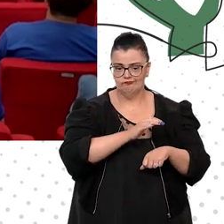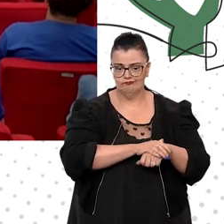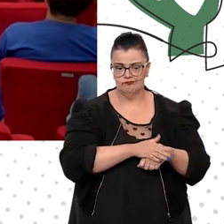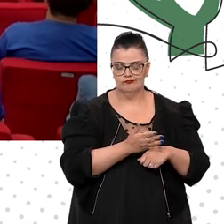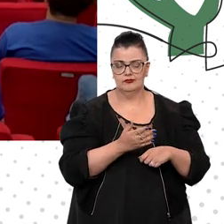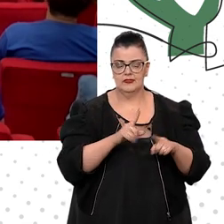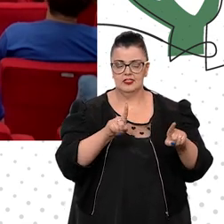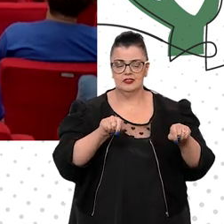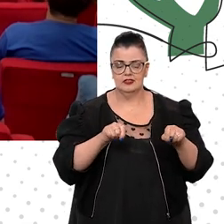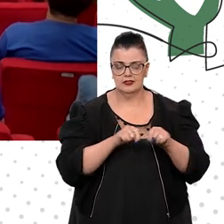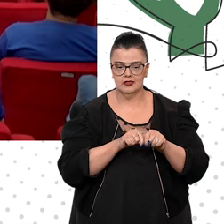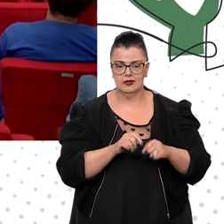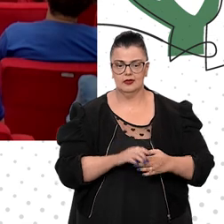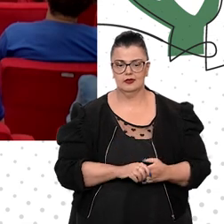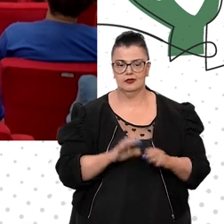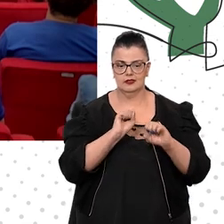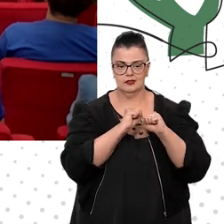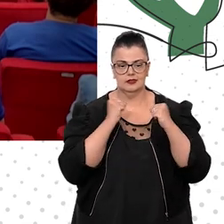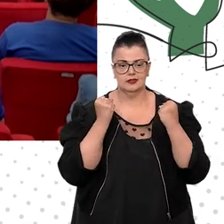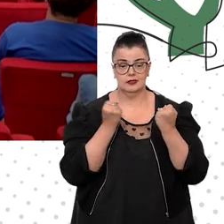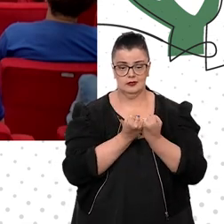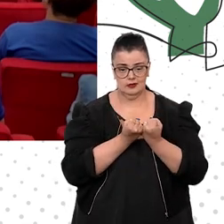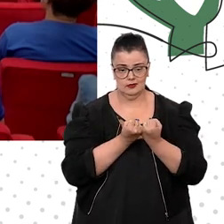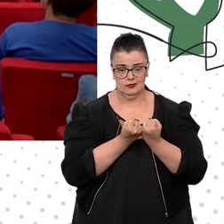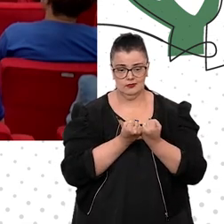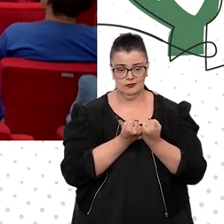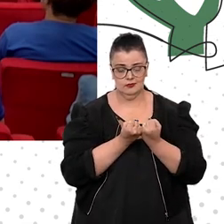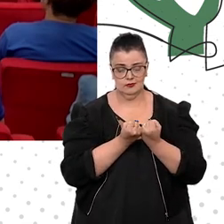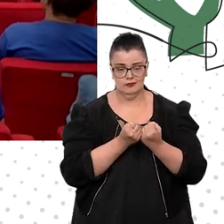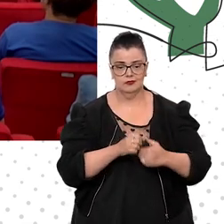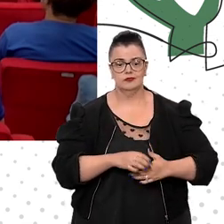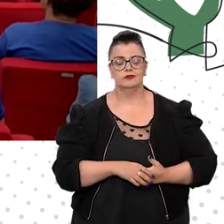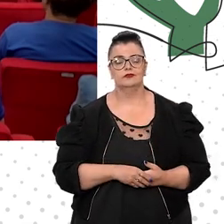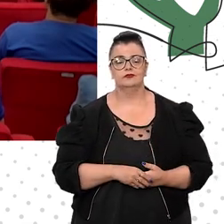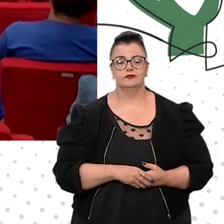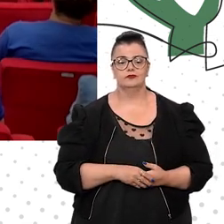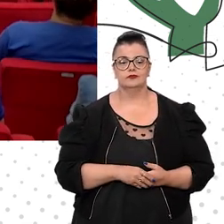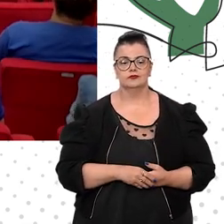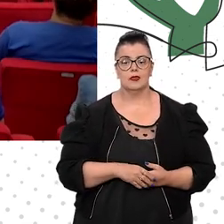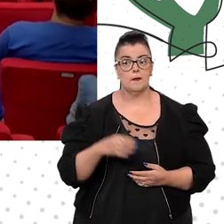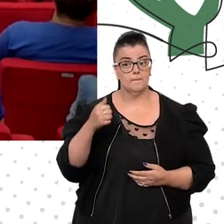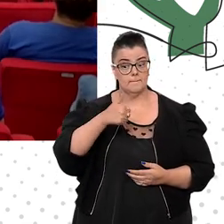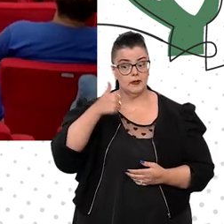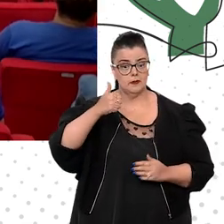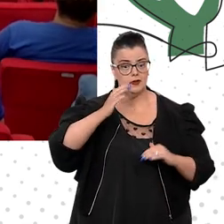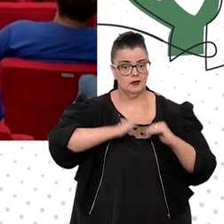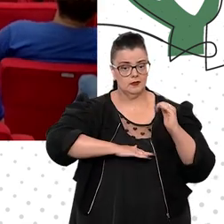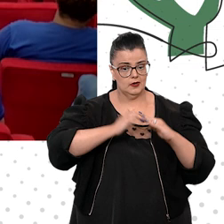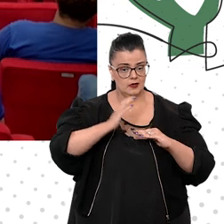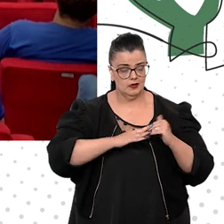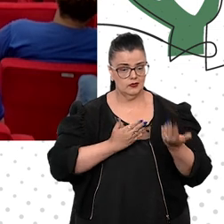salas de sessões. Então, um dos primeiros atos que eu